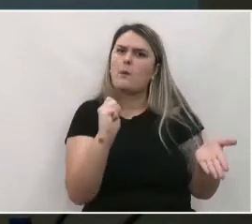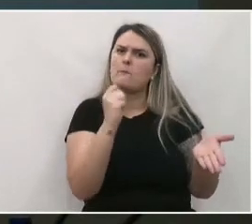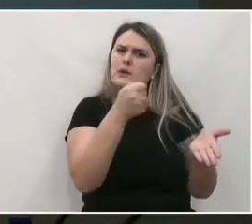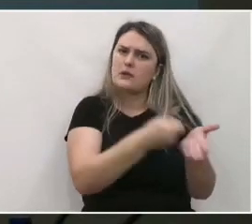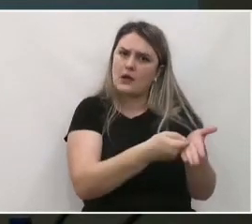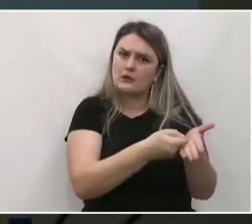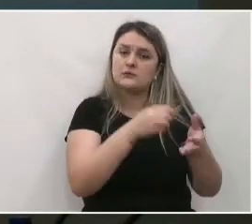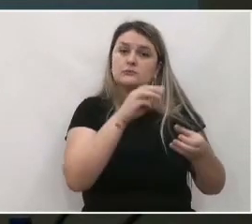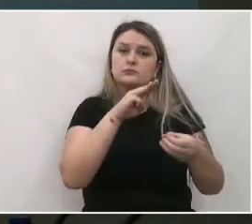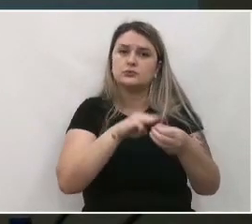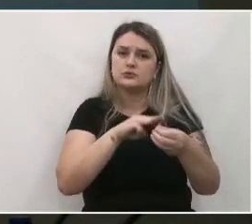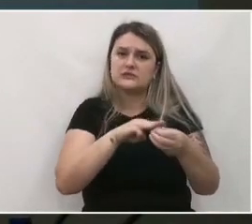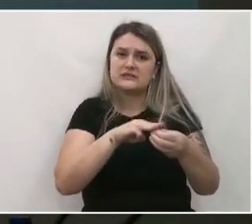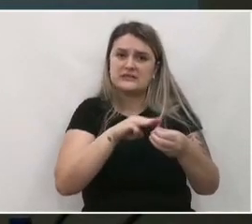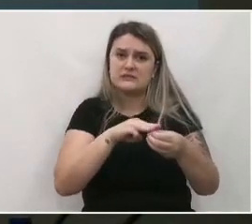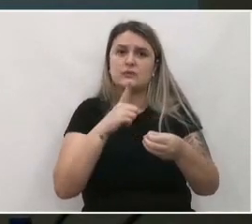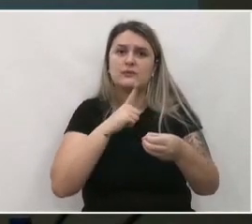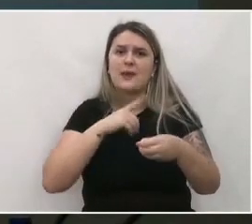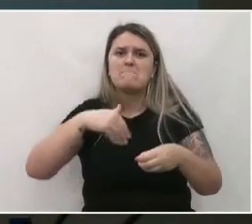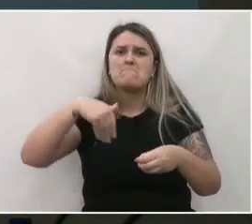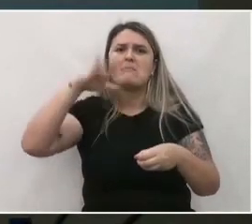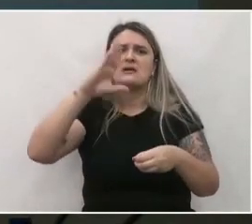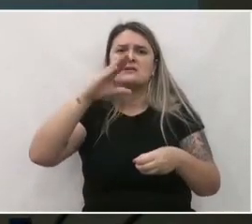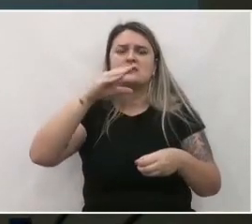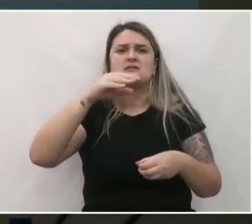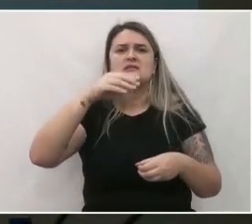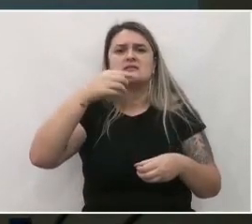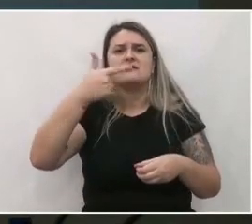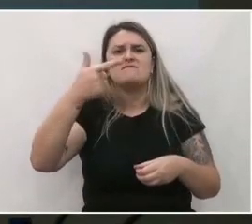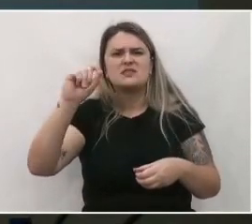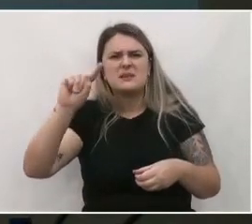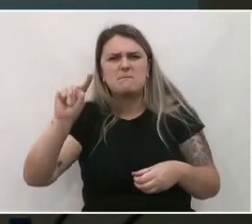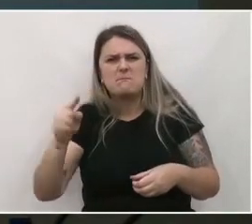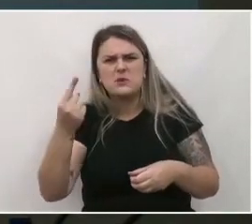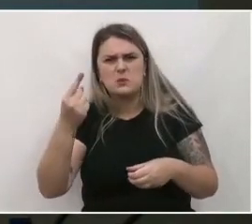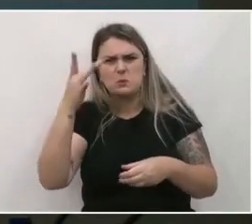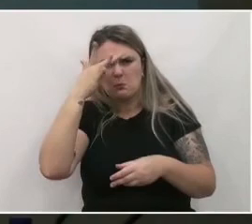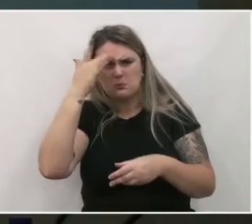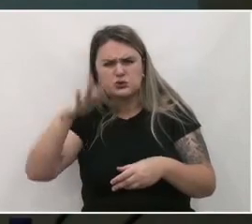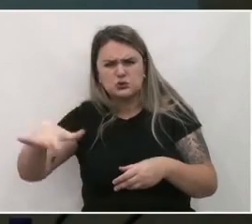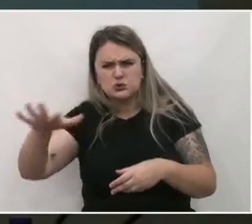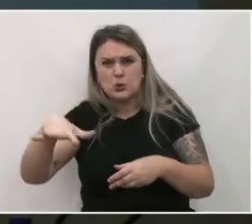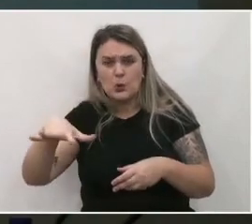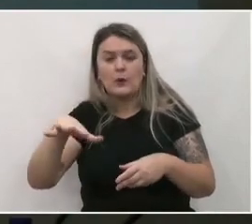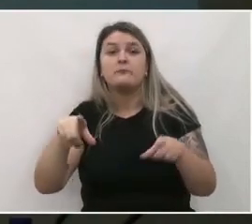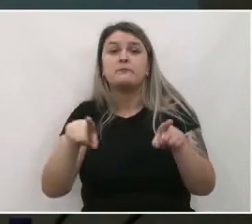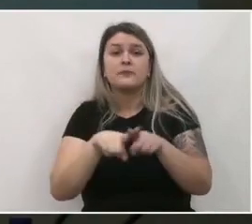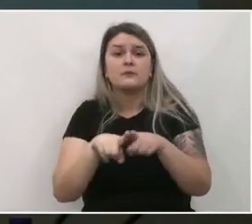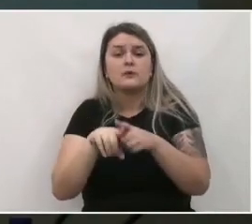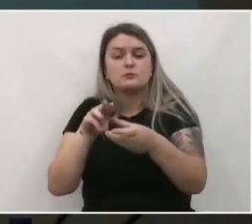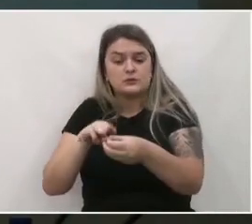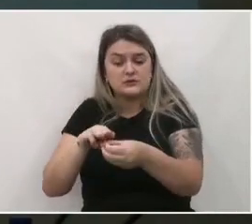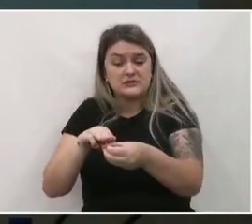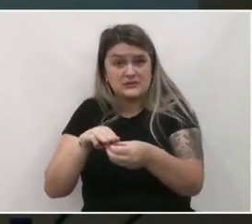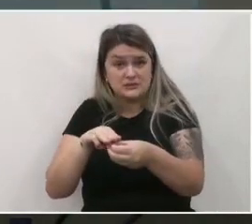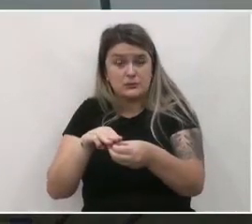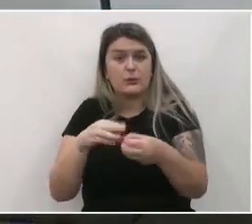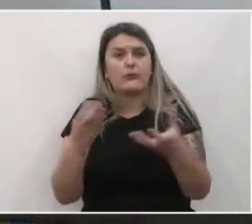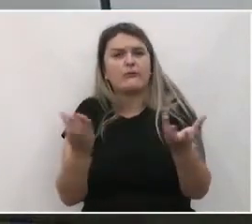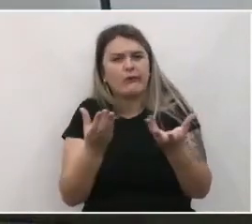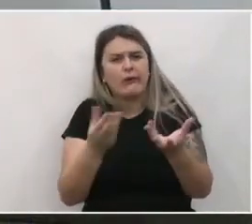municípios com mais de 20 mil habitantes, integrantes de regiões metropolitanas, municípios que queiram utilizar